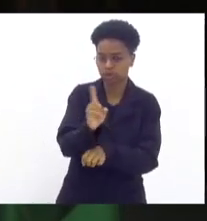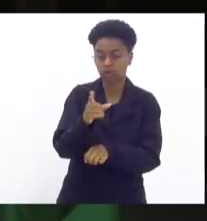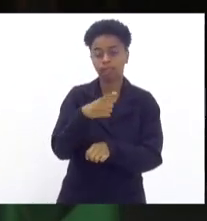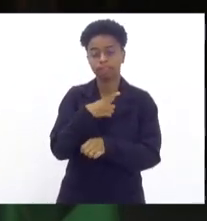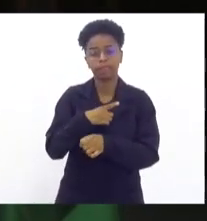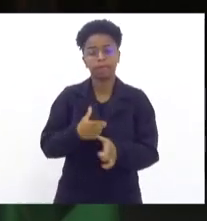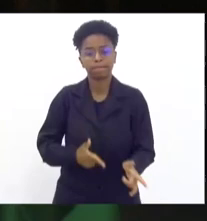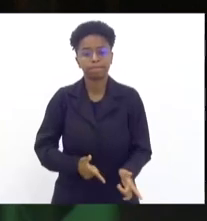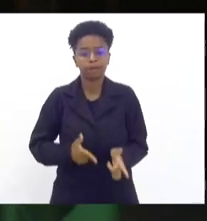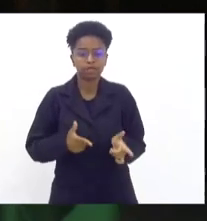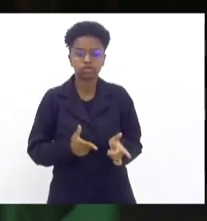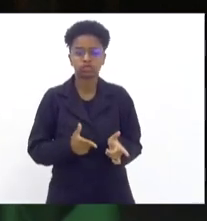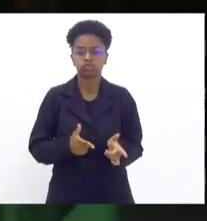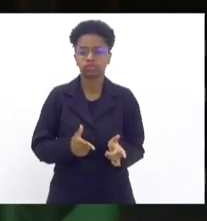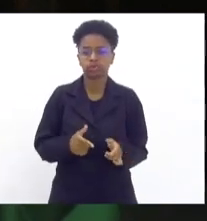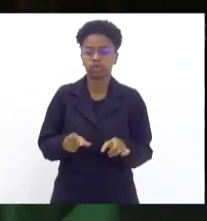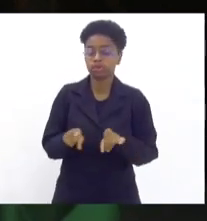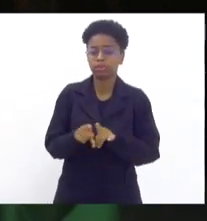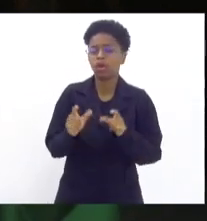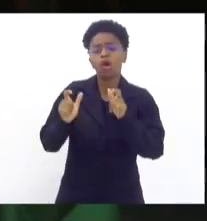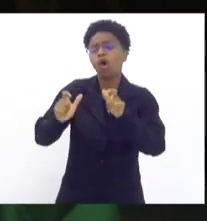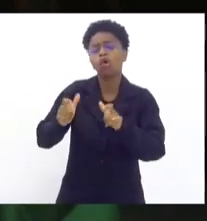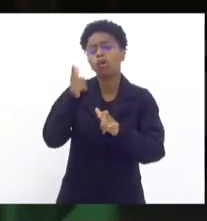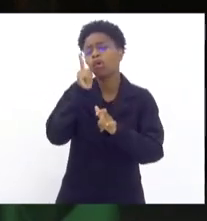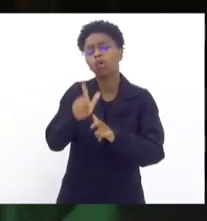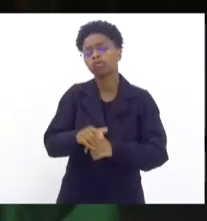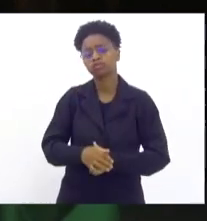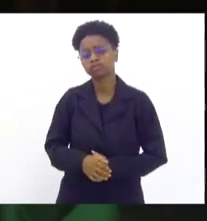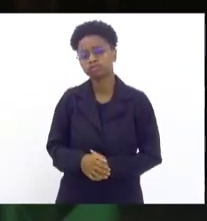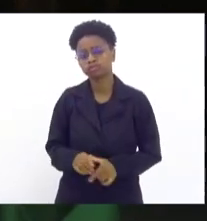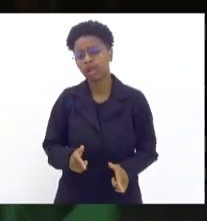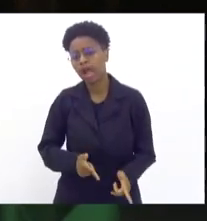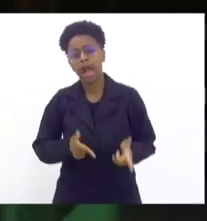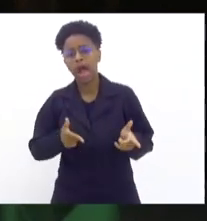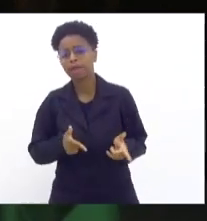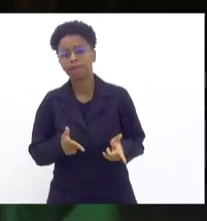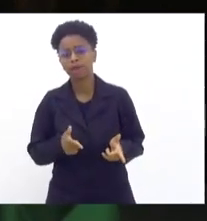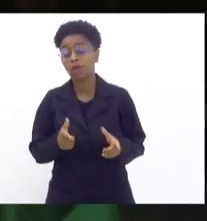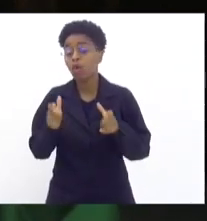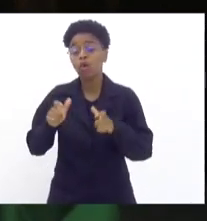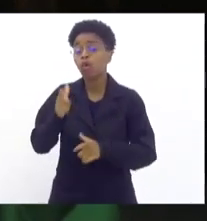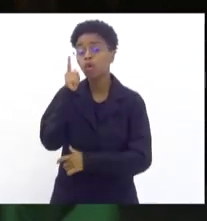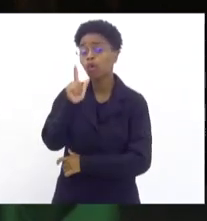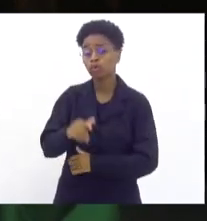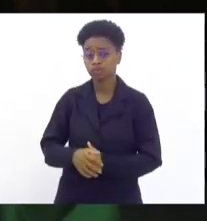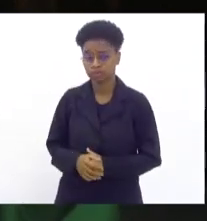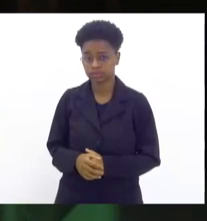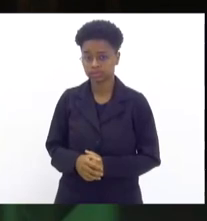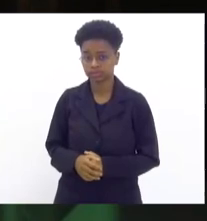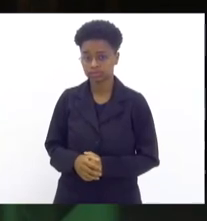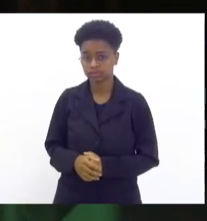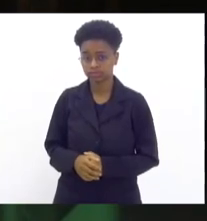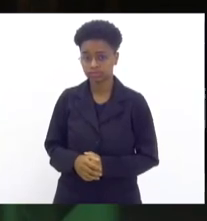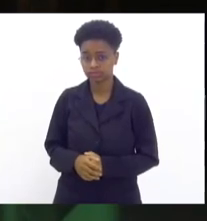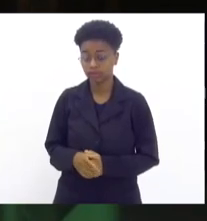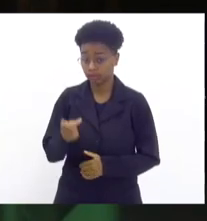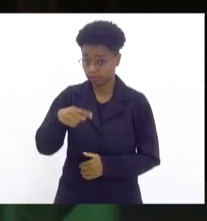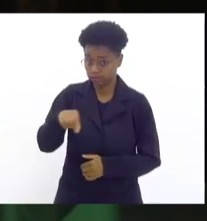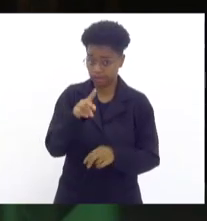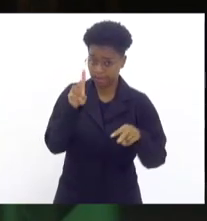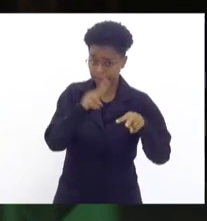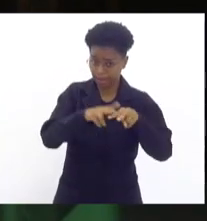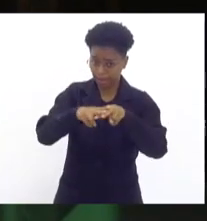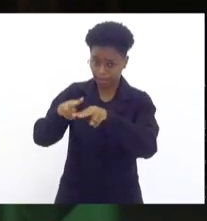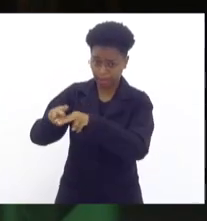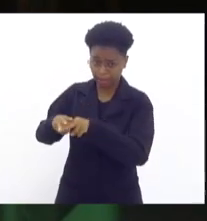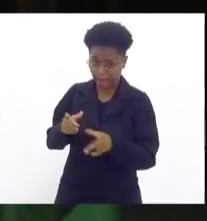fuzil, demonstrando... E de onde vêm esses fuzis? De onde vêm esses fuzis? Os senhores apreendem aí todas essas